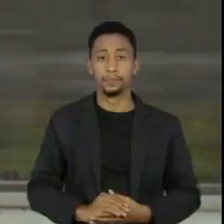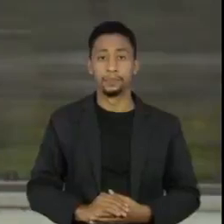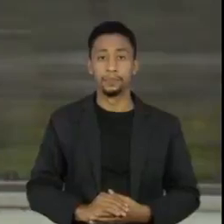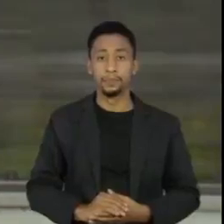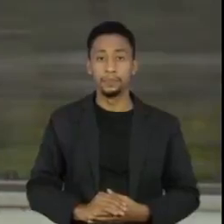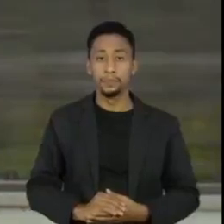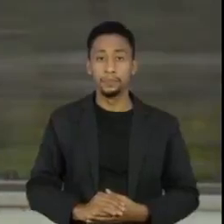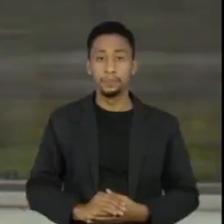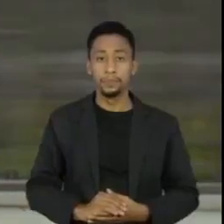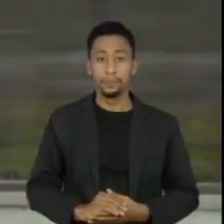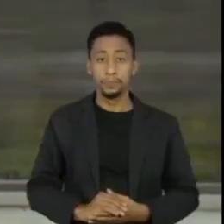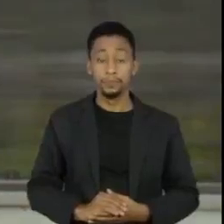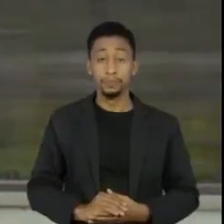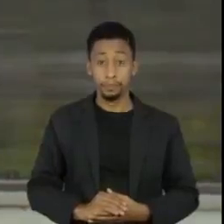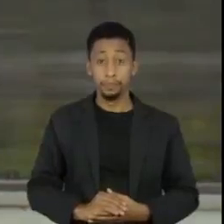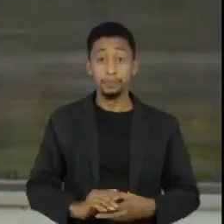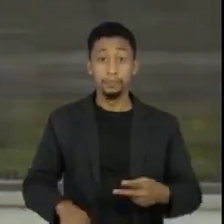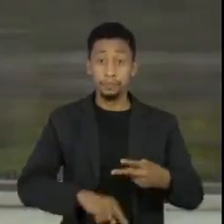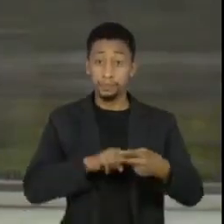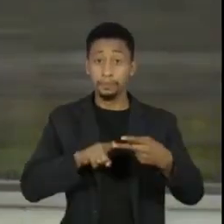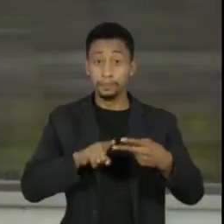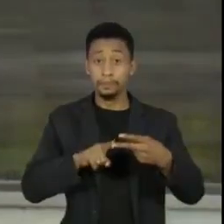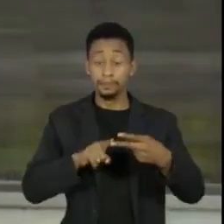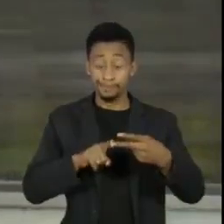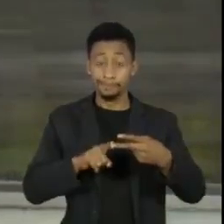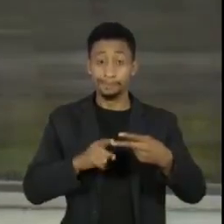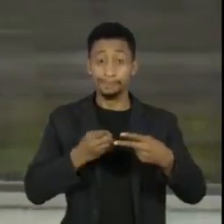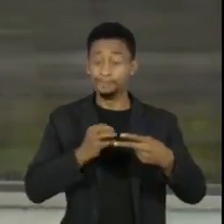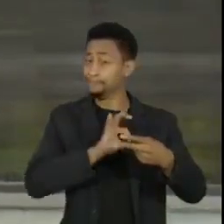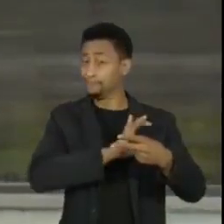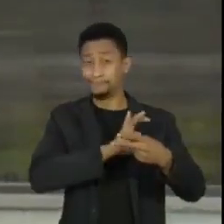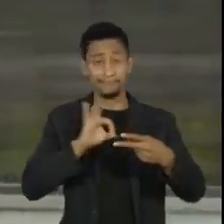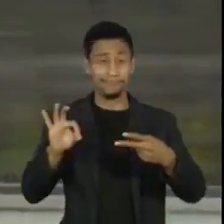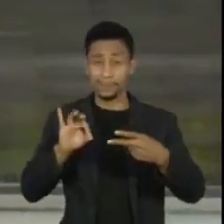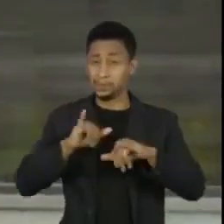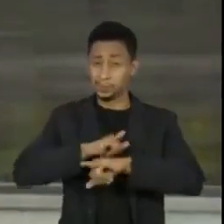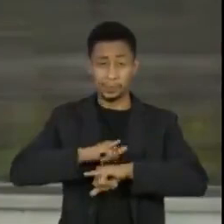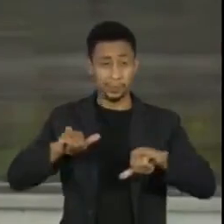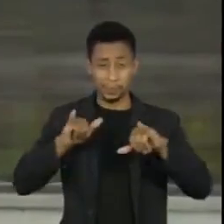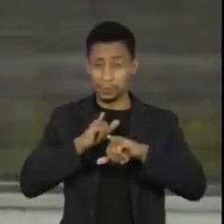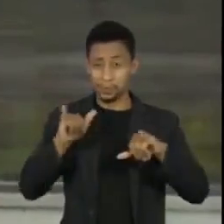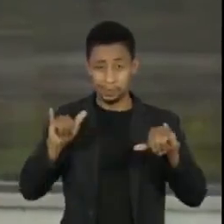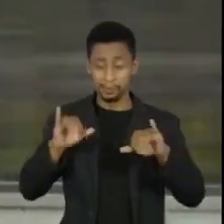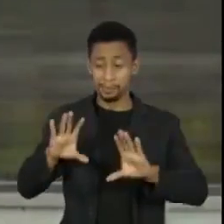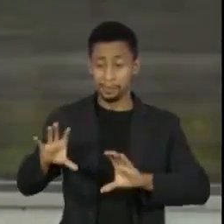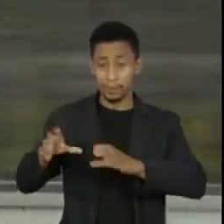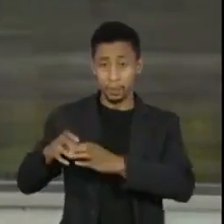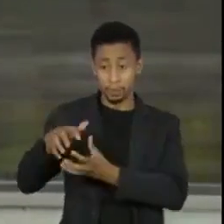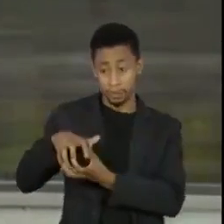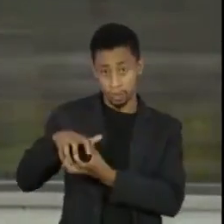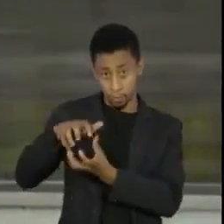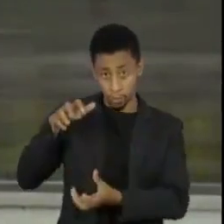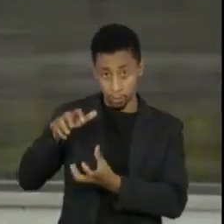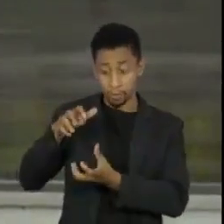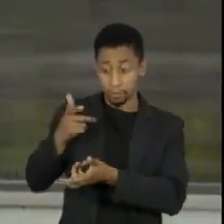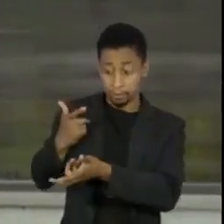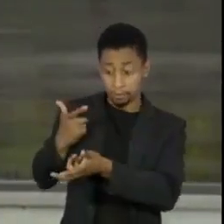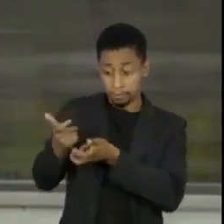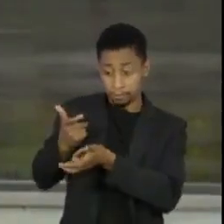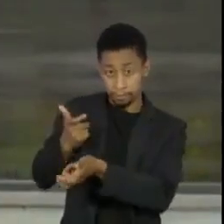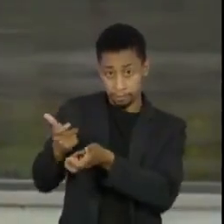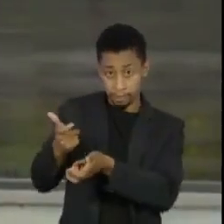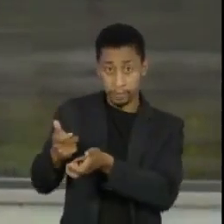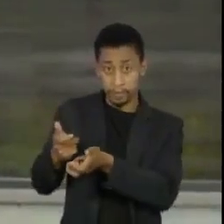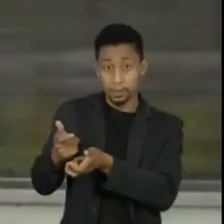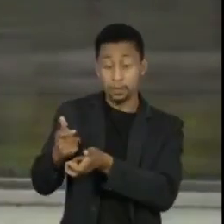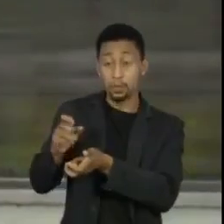Outra ótima notícia, a vacinação de idosos em São Paulo será antecipada.